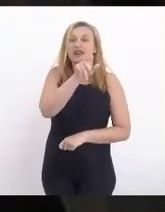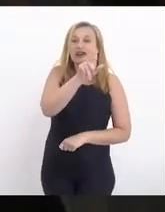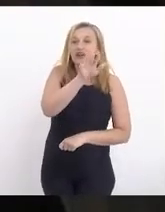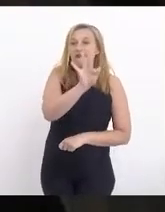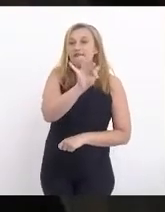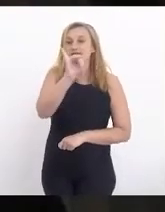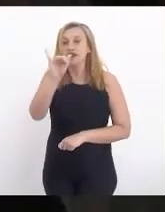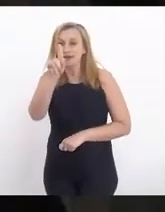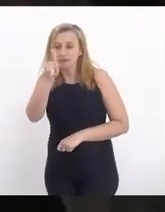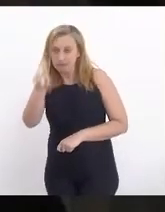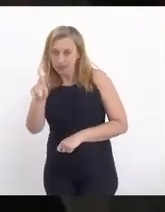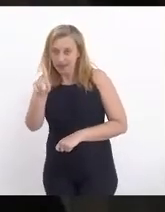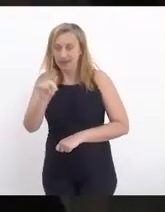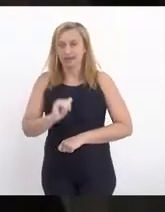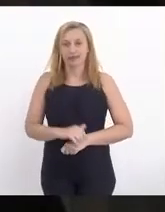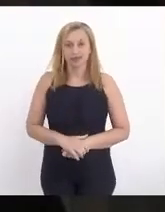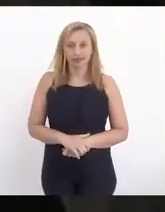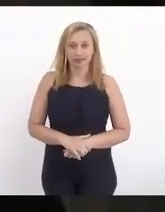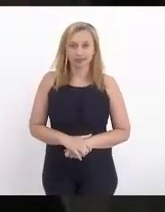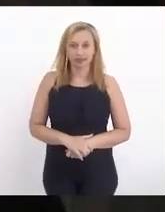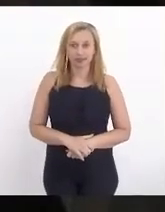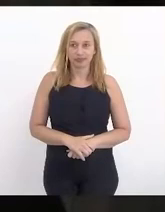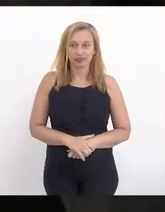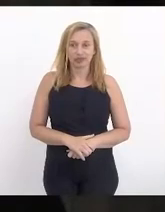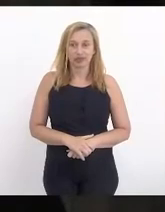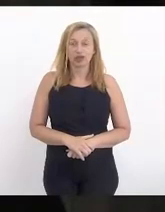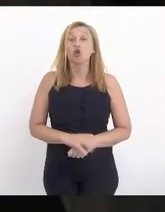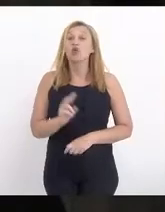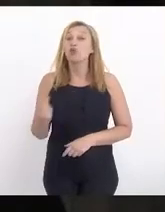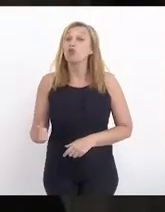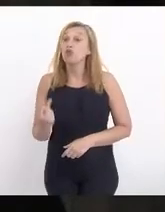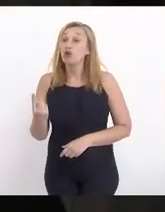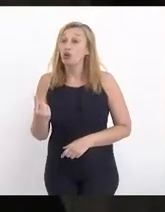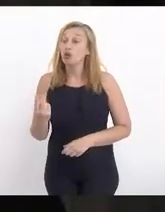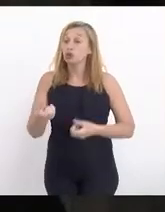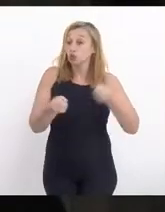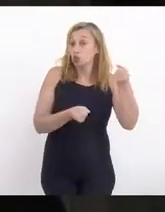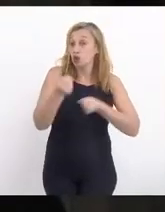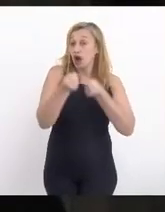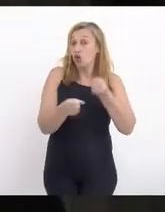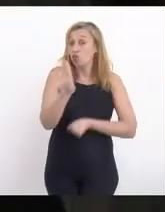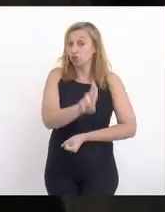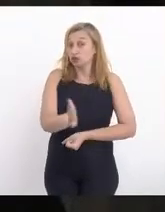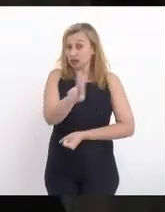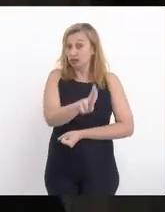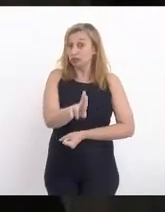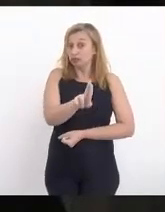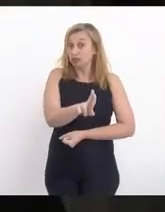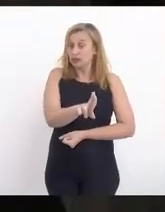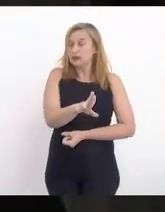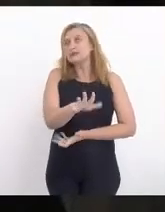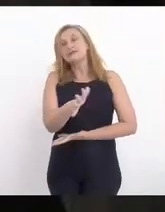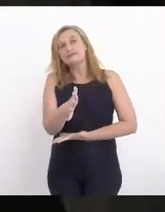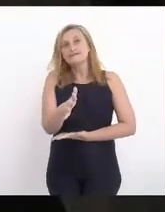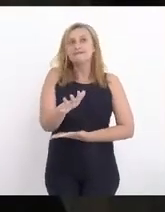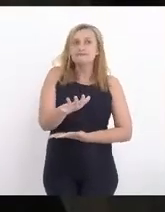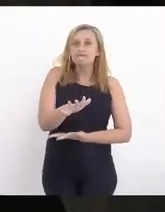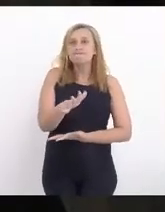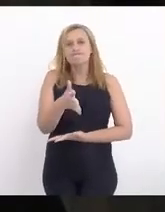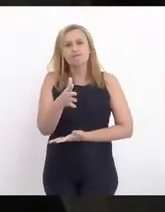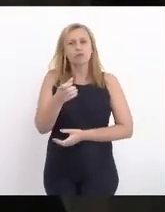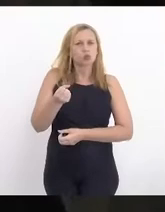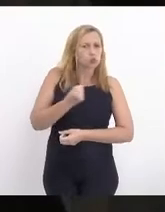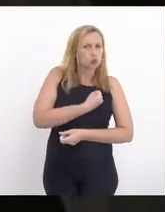A tabela FIP, o valor do carro usado, está muito